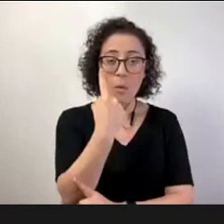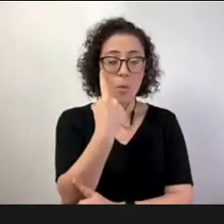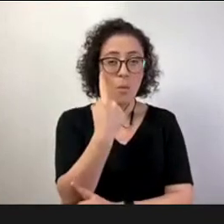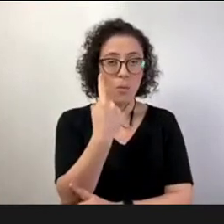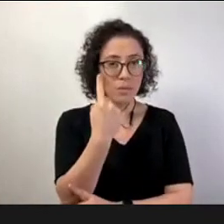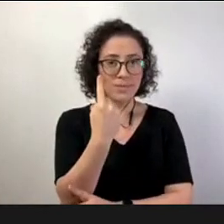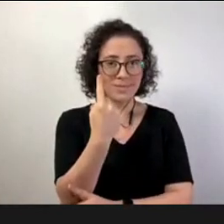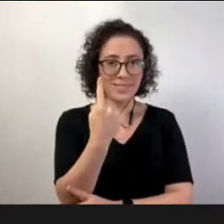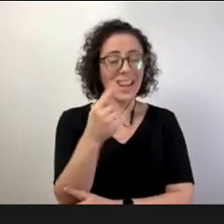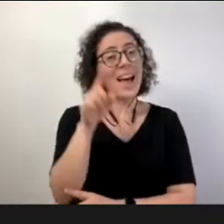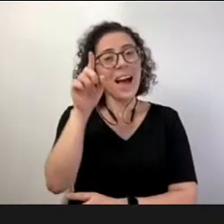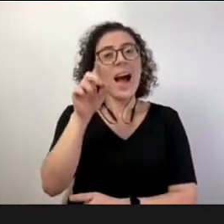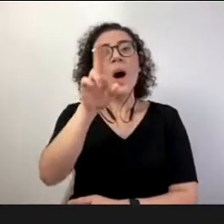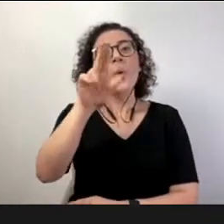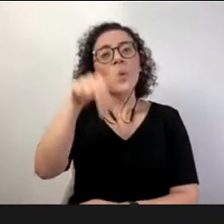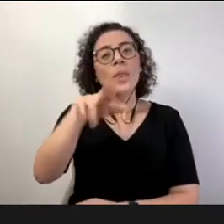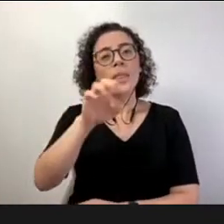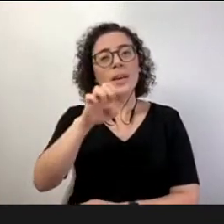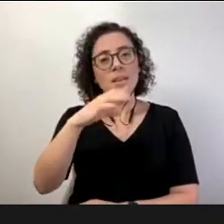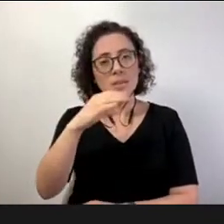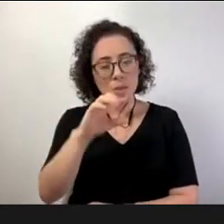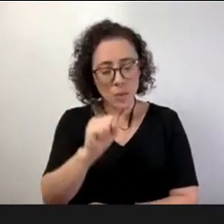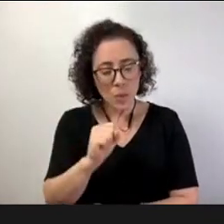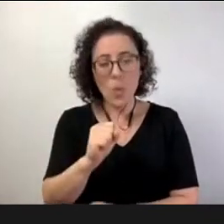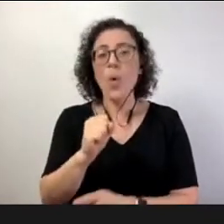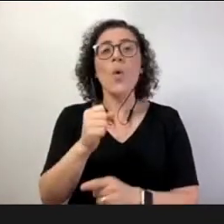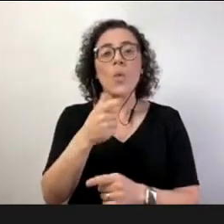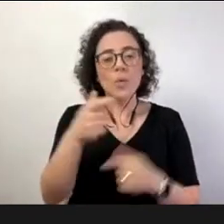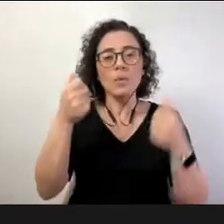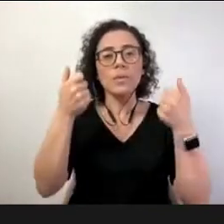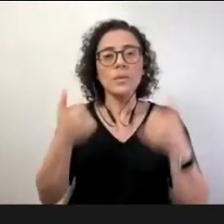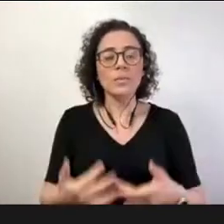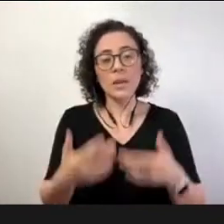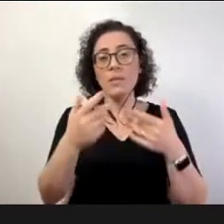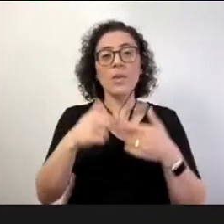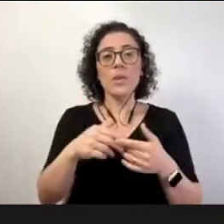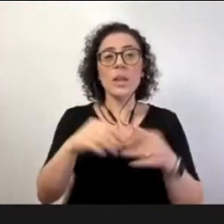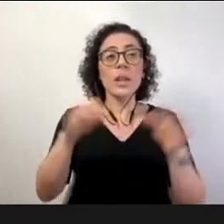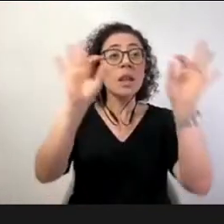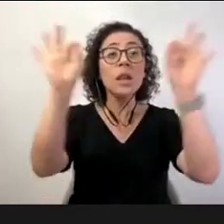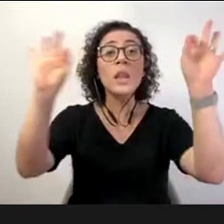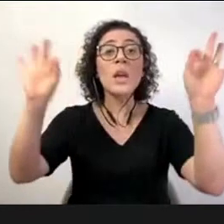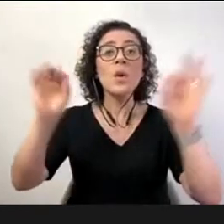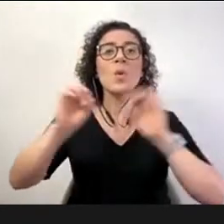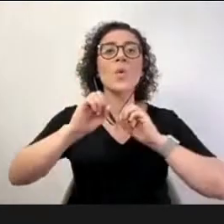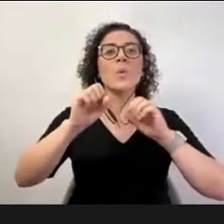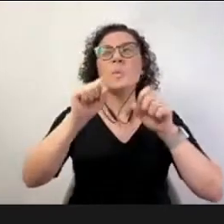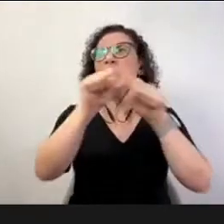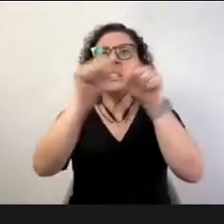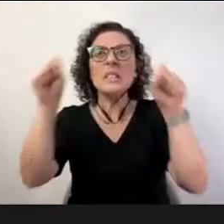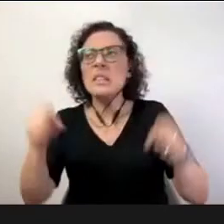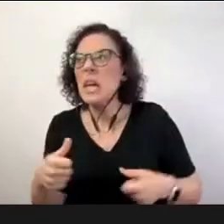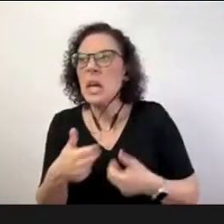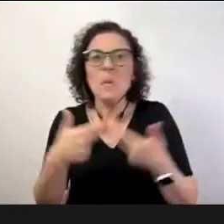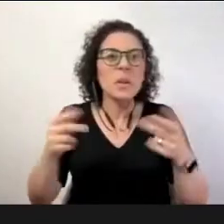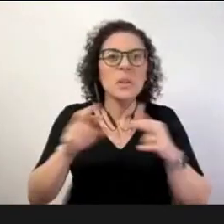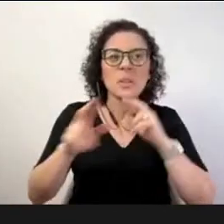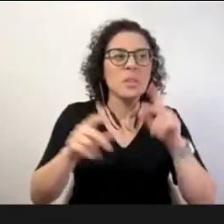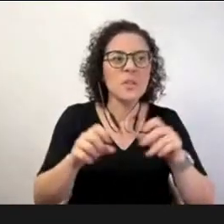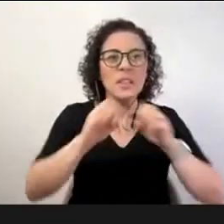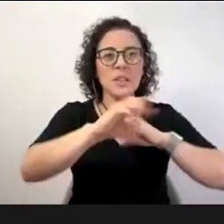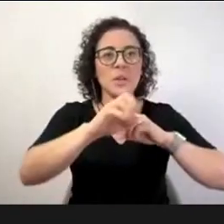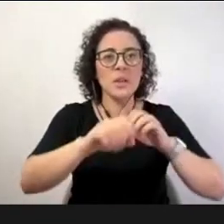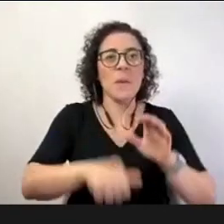portanto nenhum sistema educativo é melhor do que os seus professores e por isso o primeiro ponto é este nós